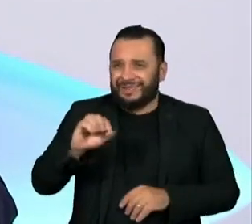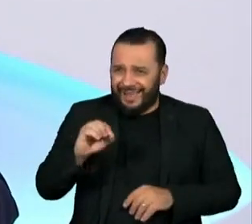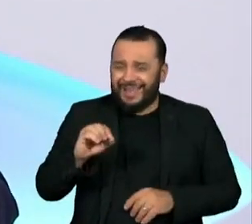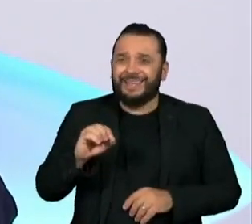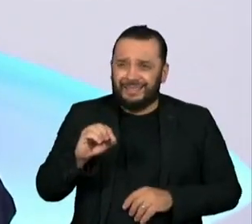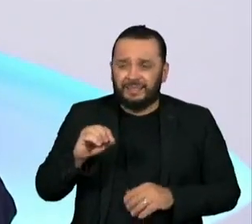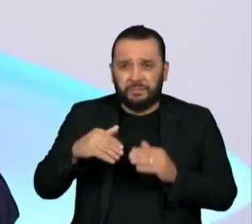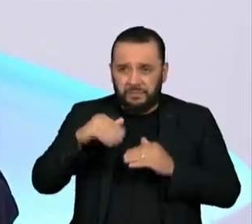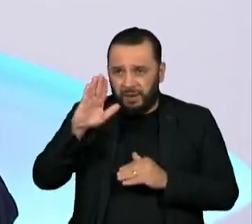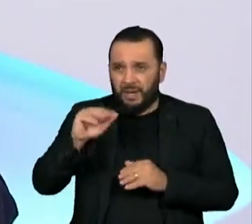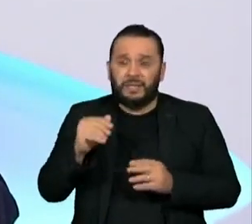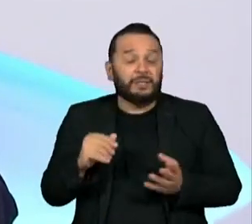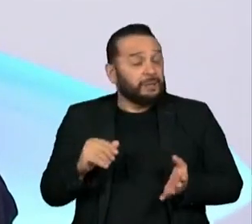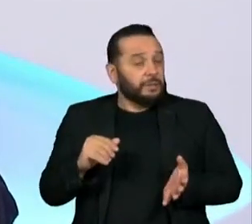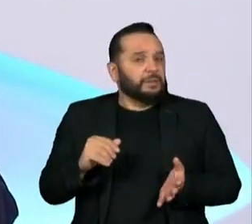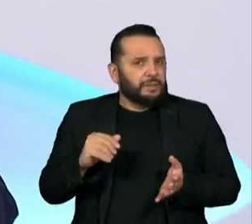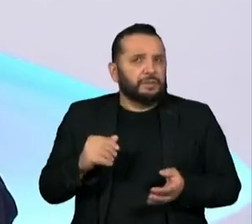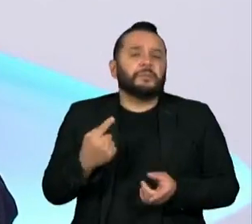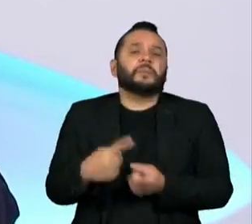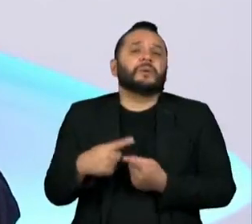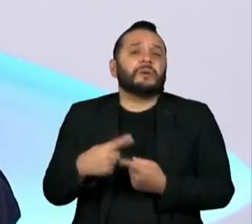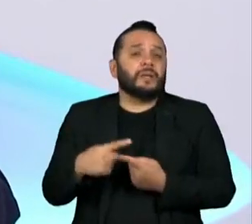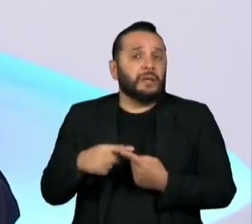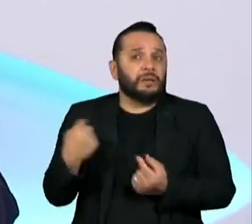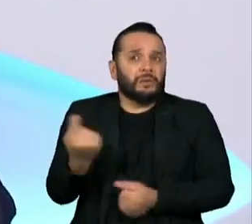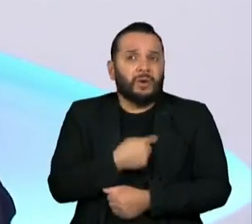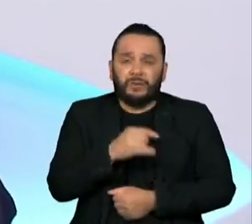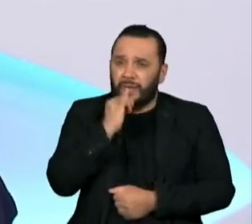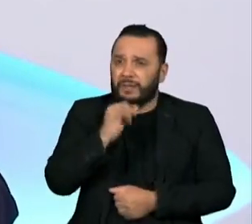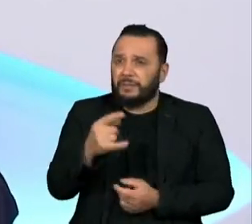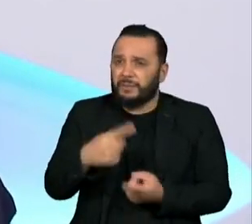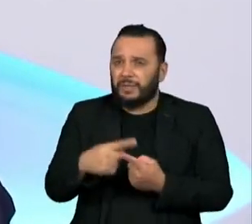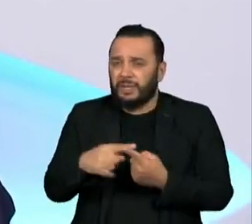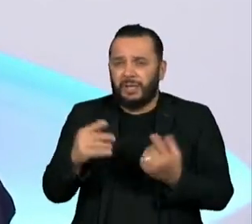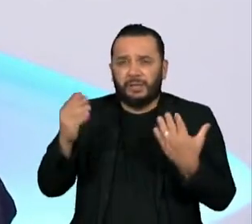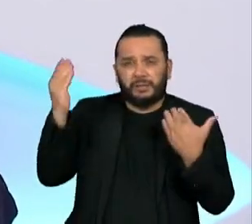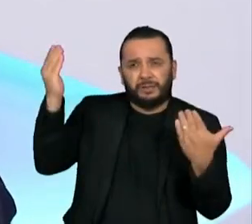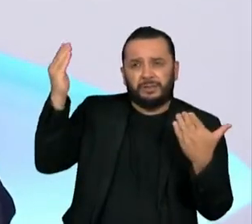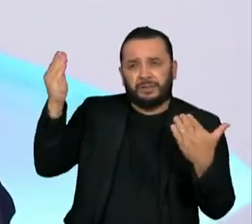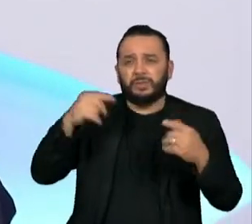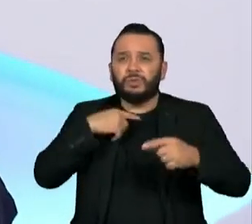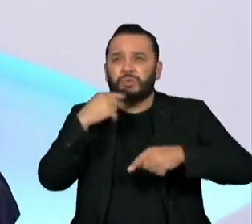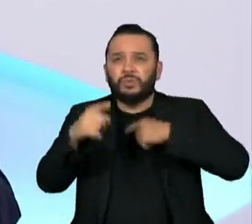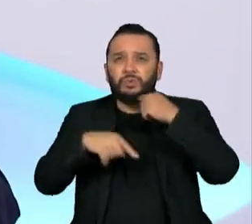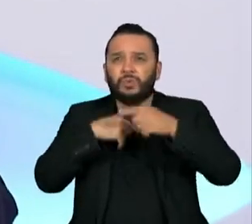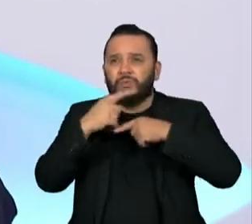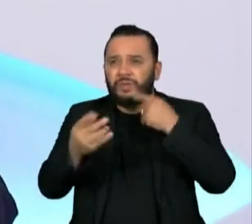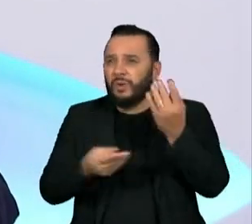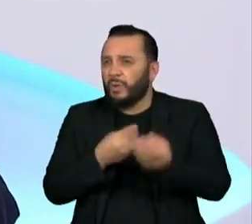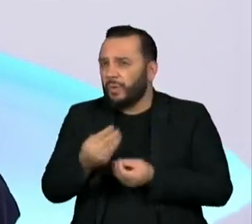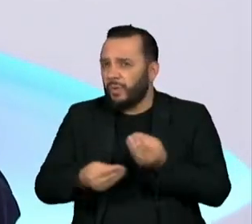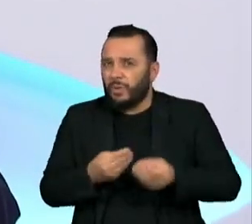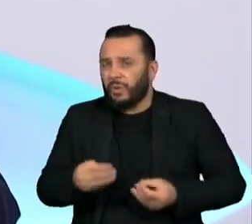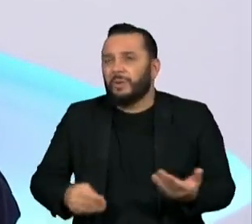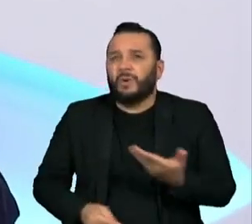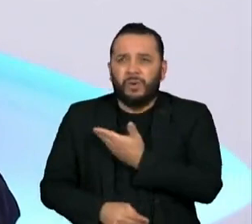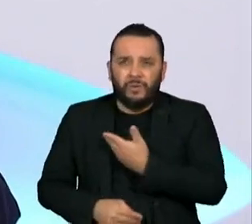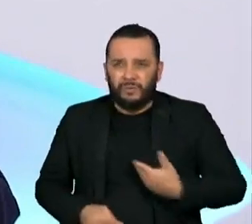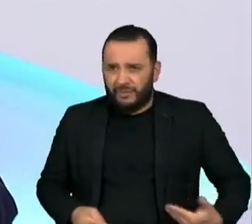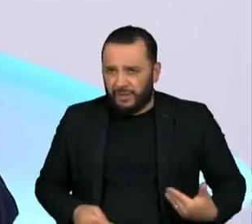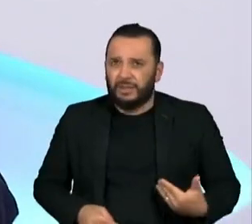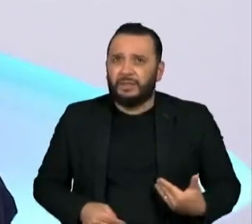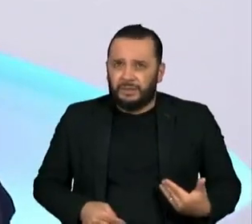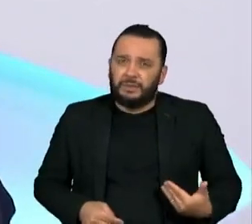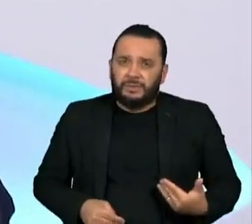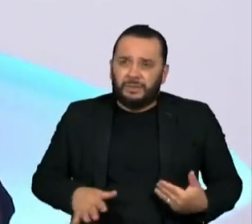exatamente, e nós dissemos isso a eles naquela época, incertezas associadas a dúvidas sobre o que faria um governo se eleito